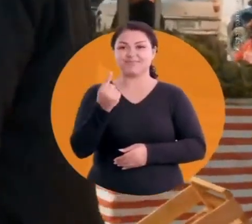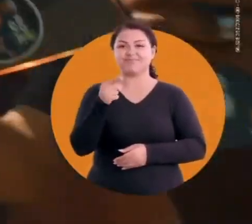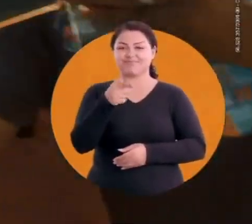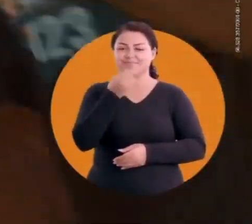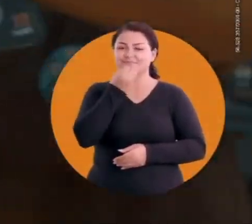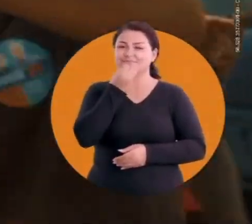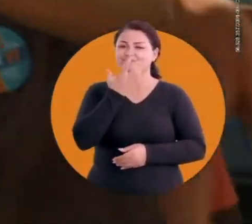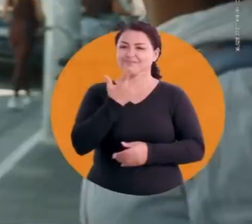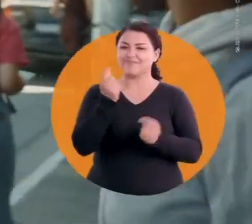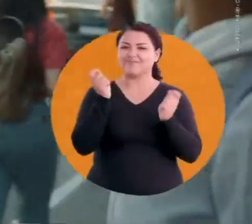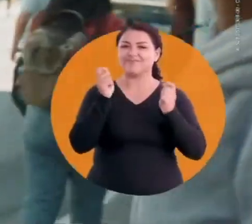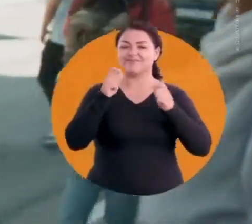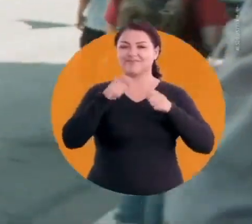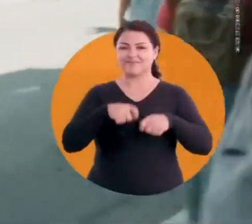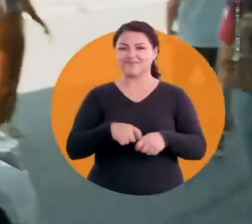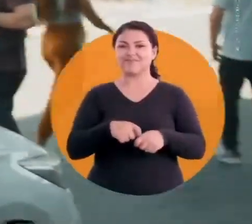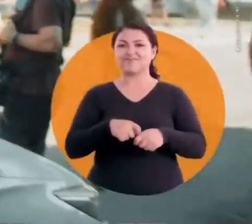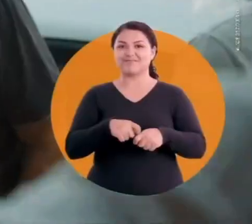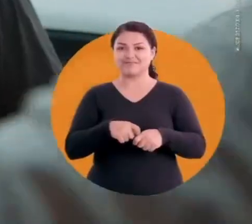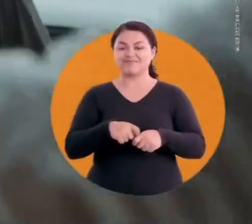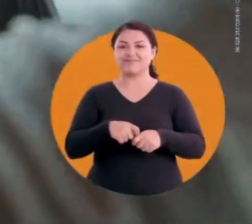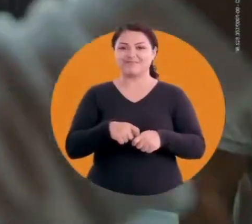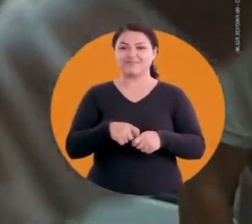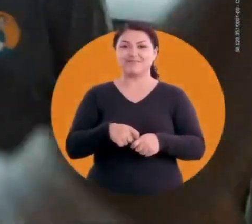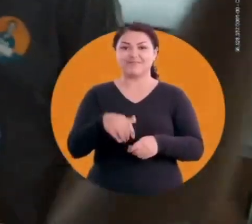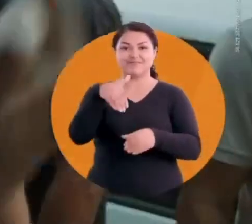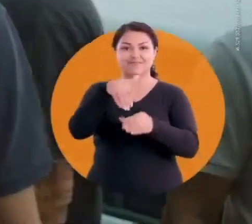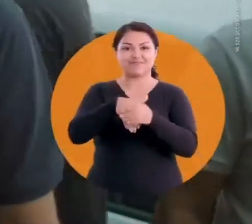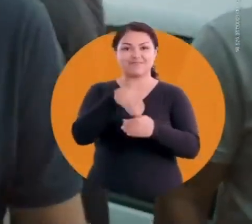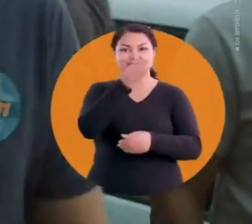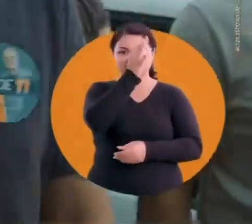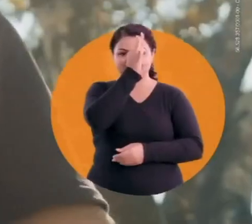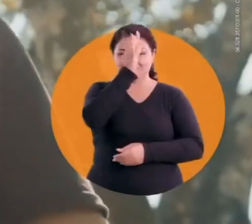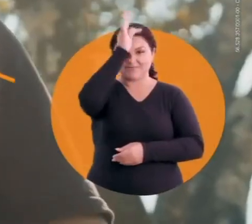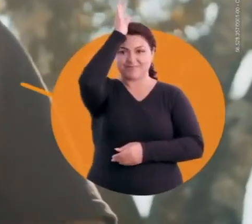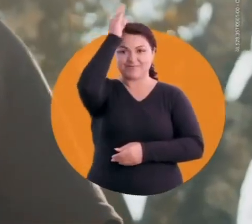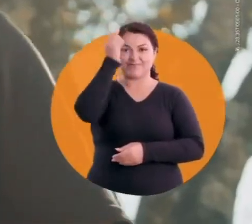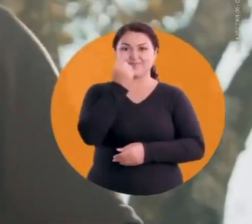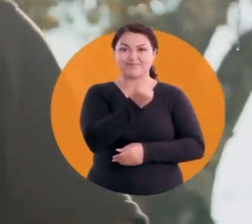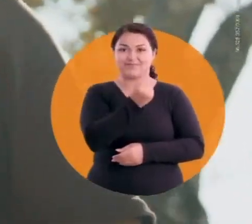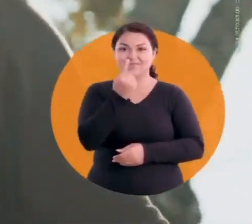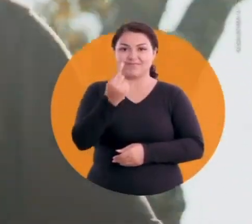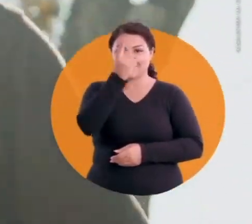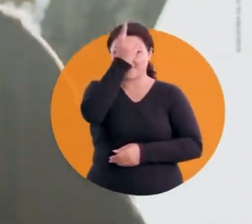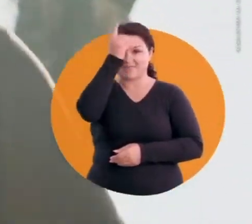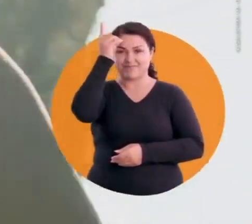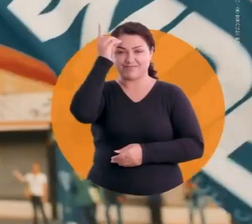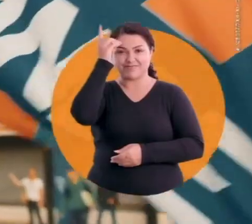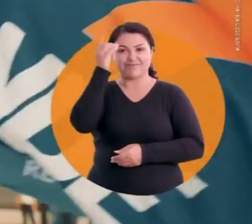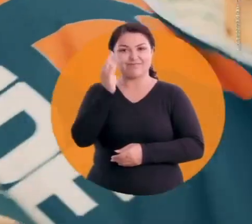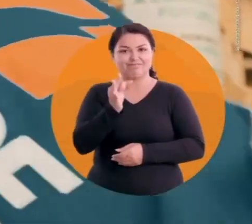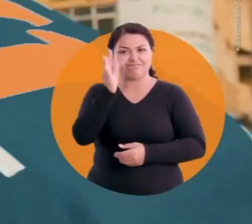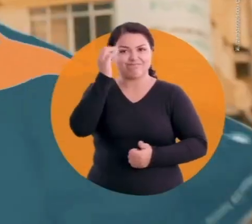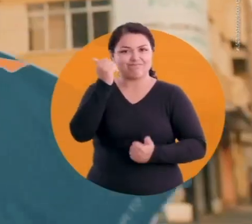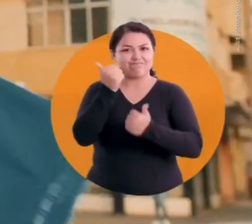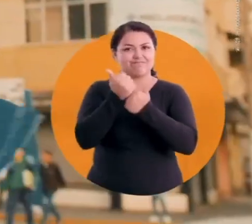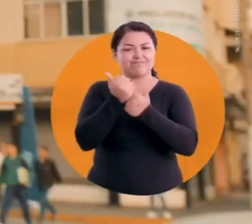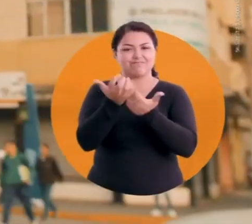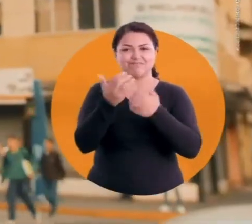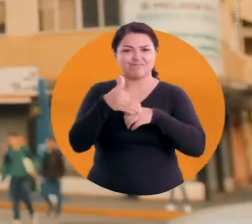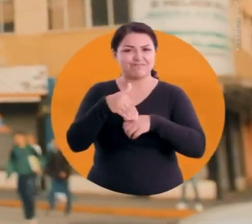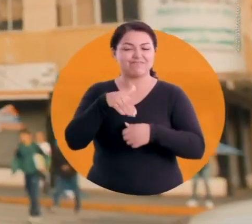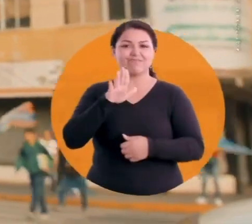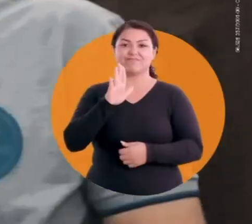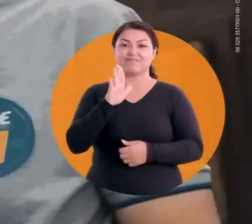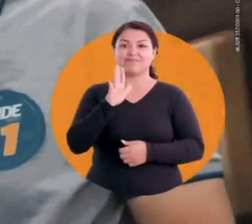Tandi, eu voto onze Ele é o cara, ele é capaz Eu voto Tandi, eu voto onze Diogo é Tandi, eu